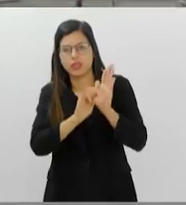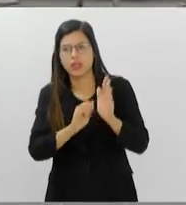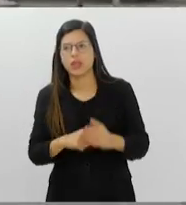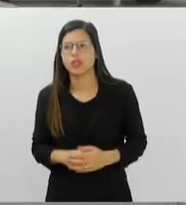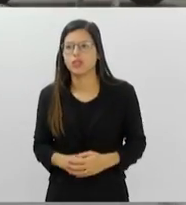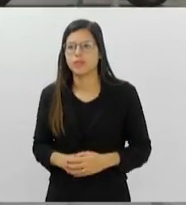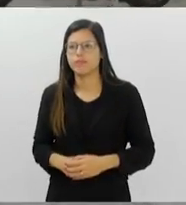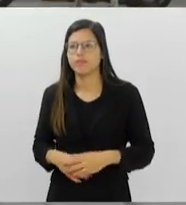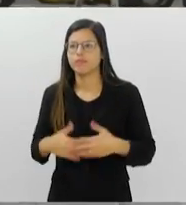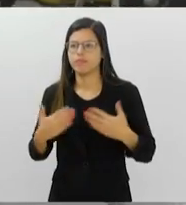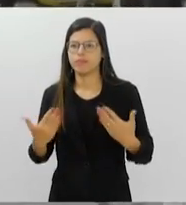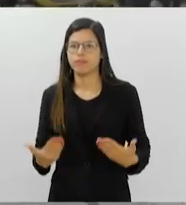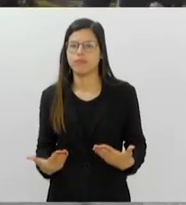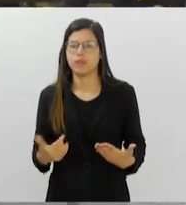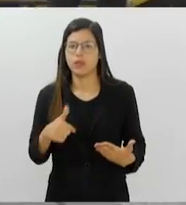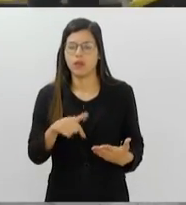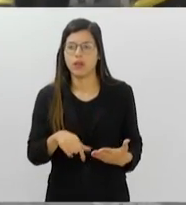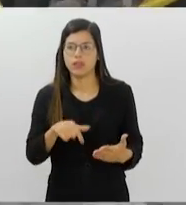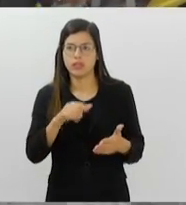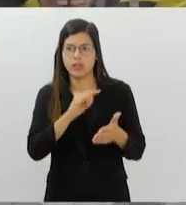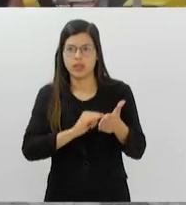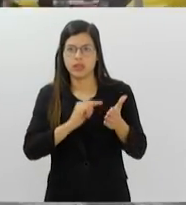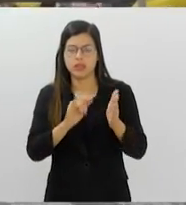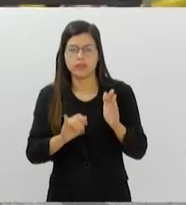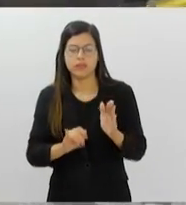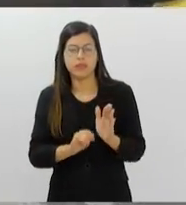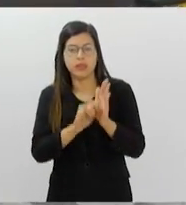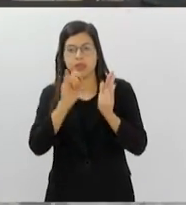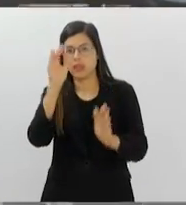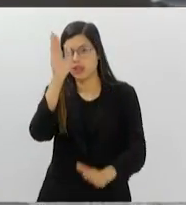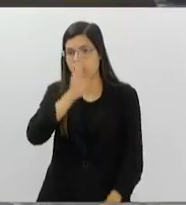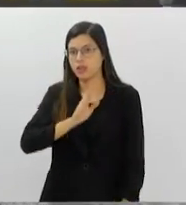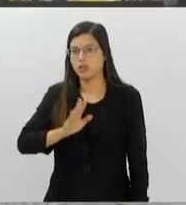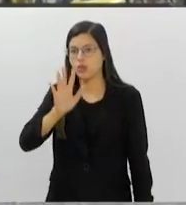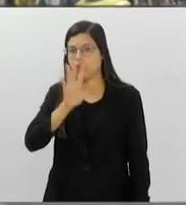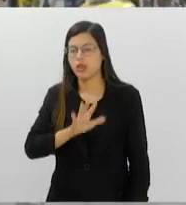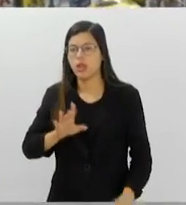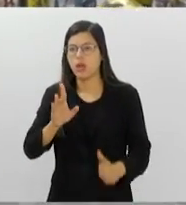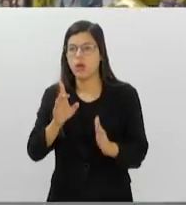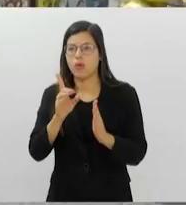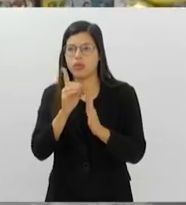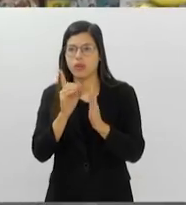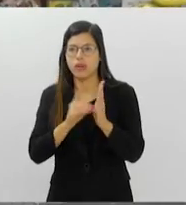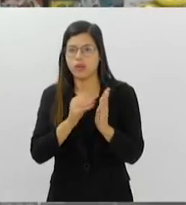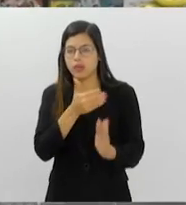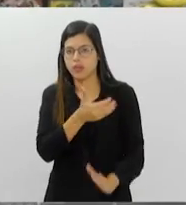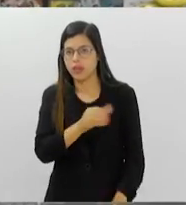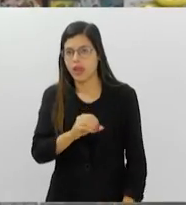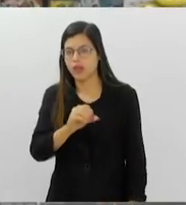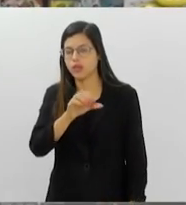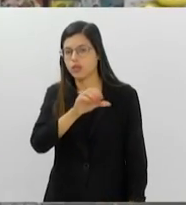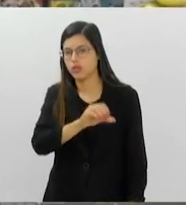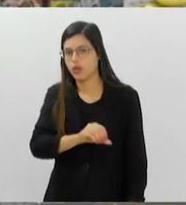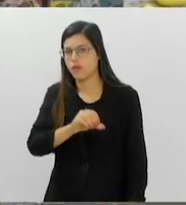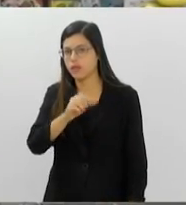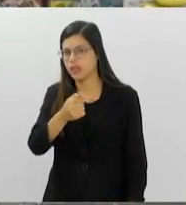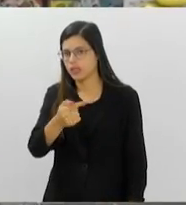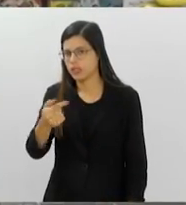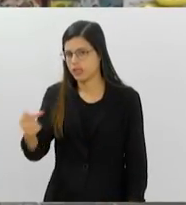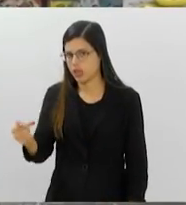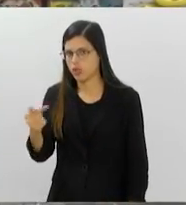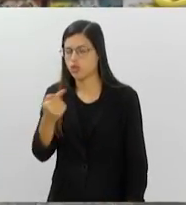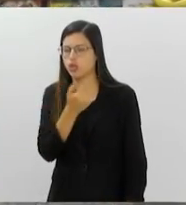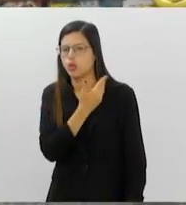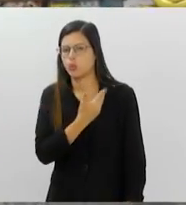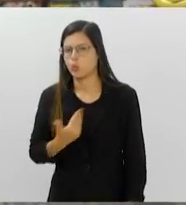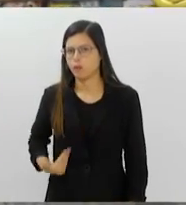SIM, né, chamada SIM, que é a carteira de identidade nacional, foi o decreto 10.977 do governo federal. E